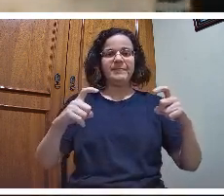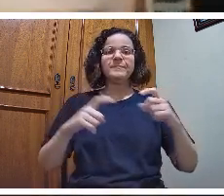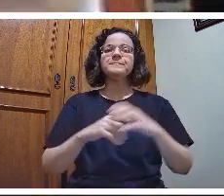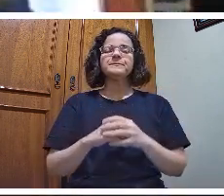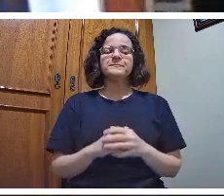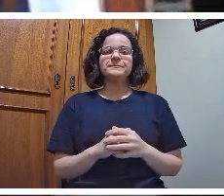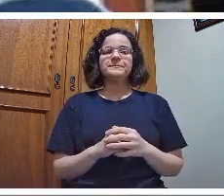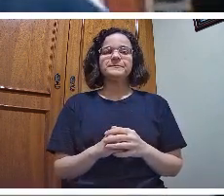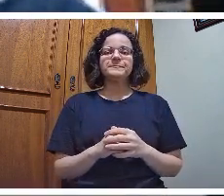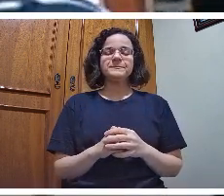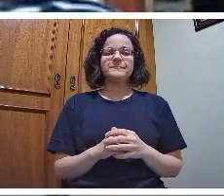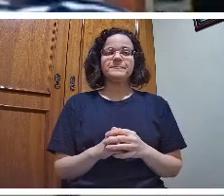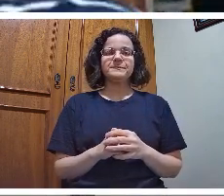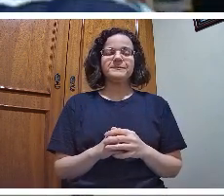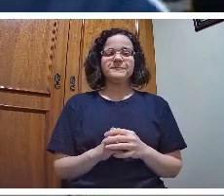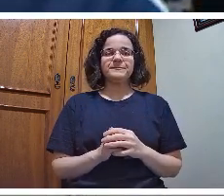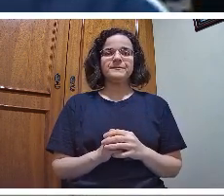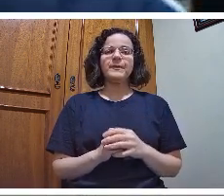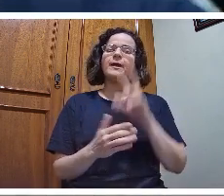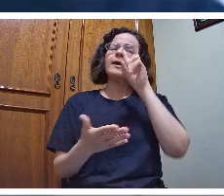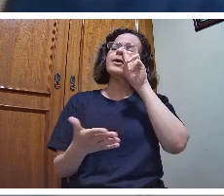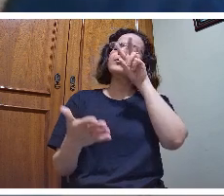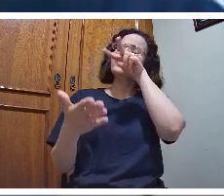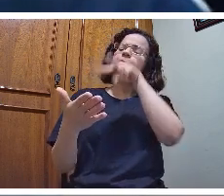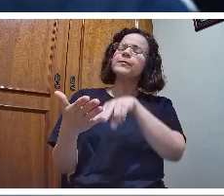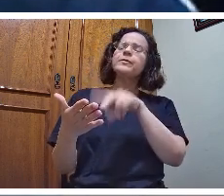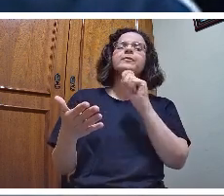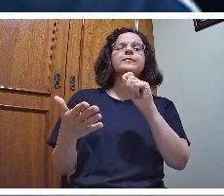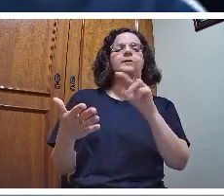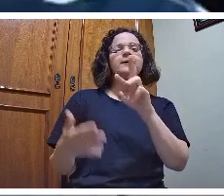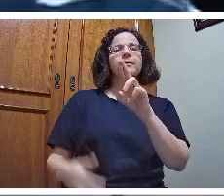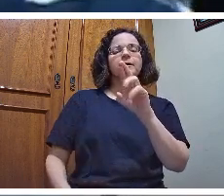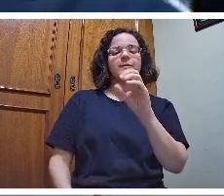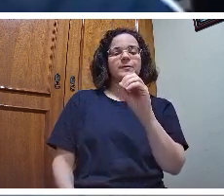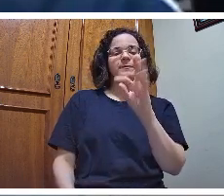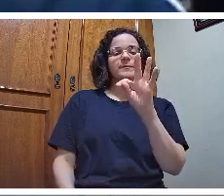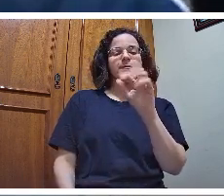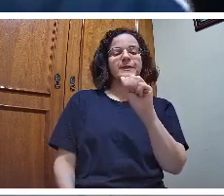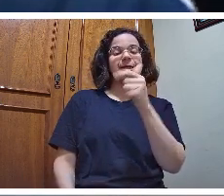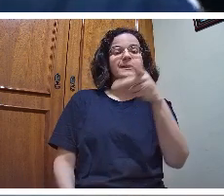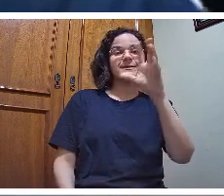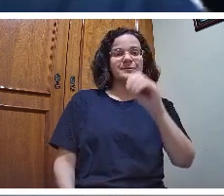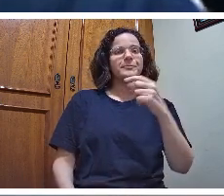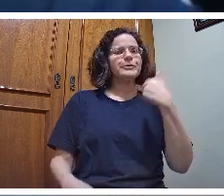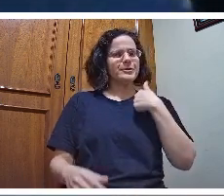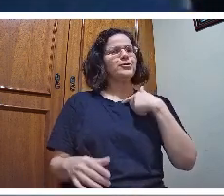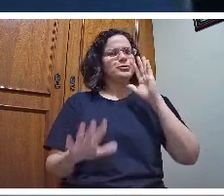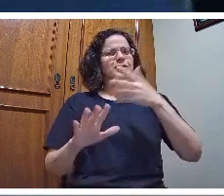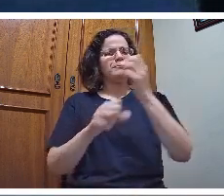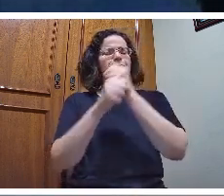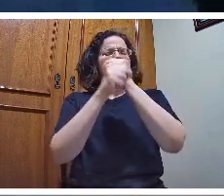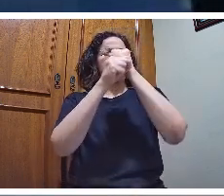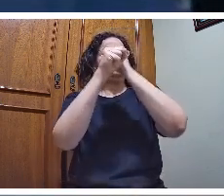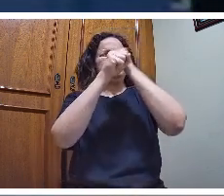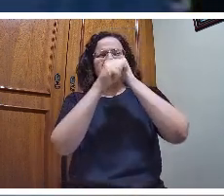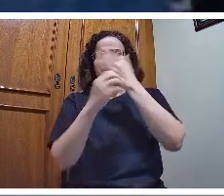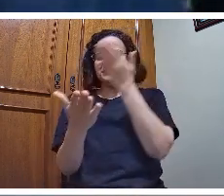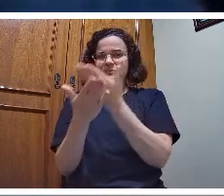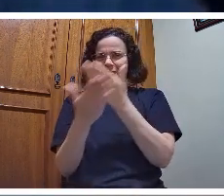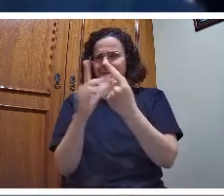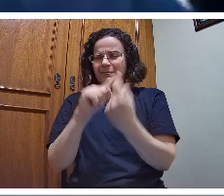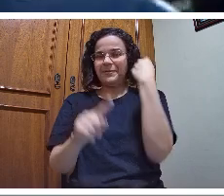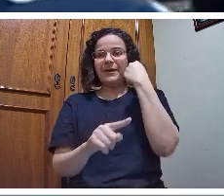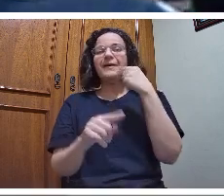E fui ver que era um movimento de rotação, porque afinal de contas faz mais de 60, 70 anos que eu estudei isso. E a Terra de novo